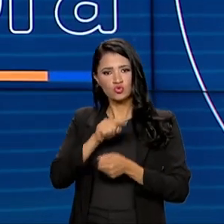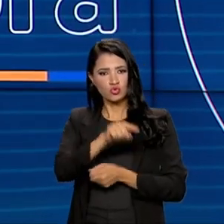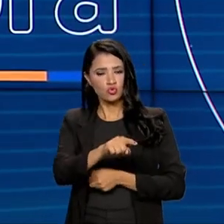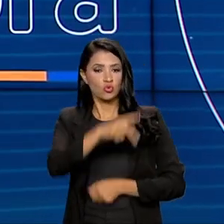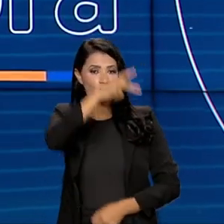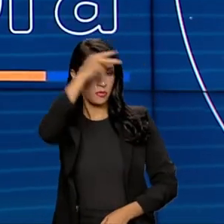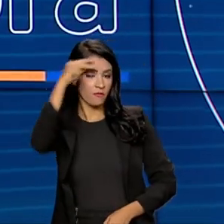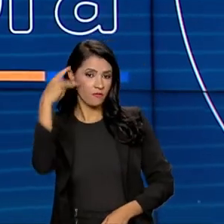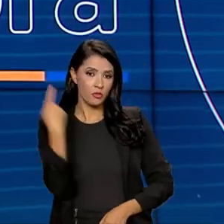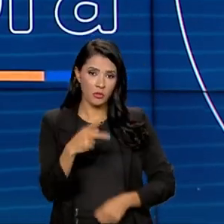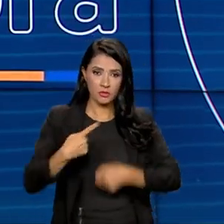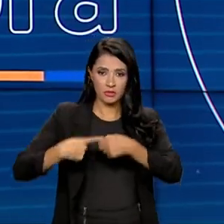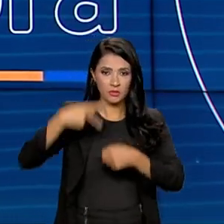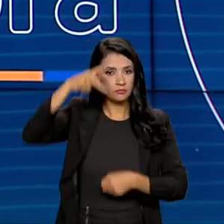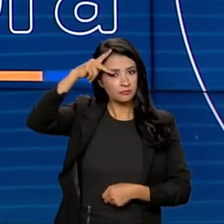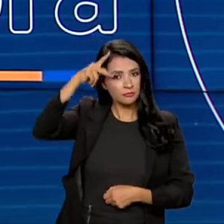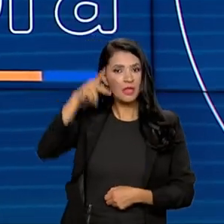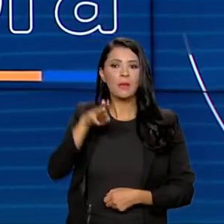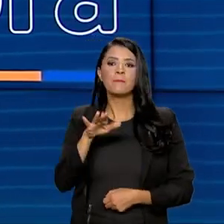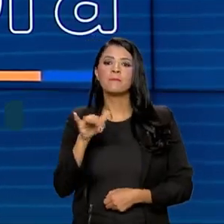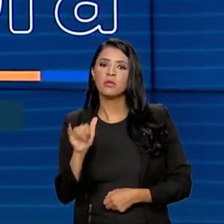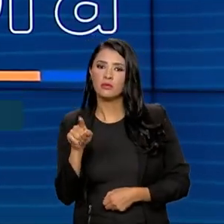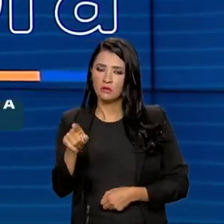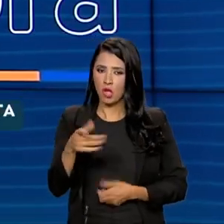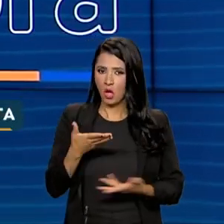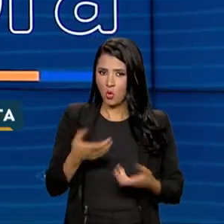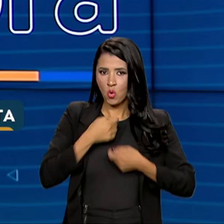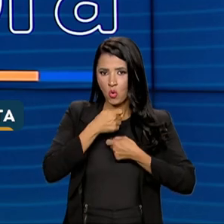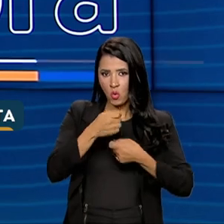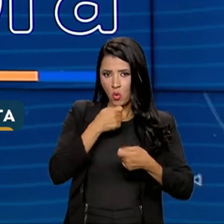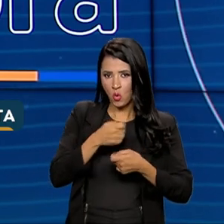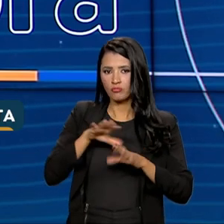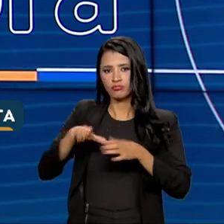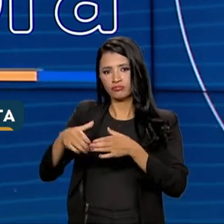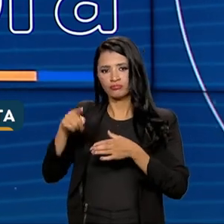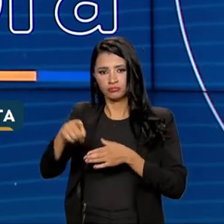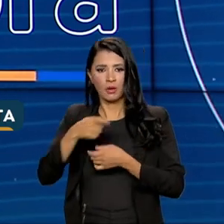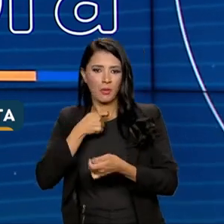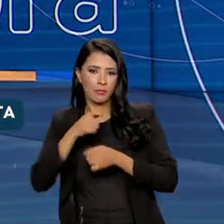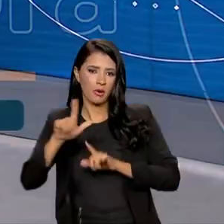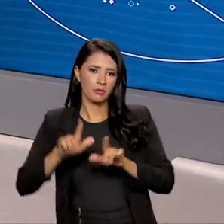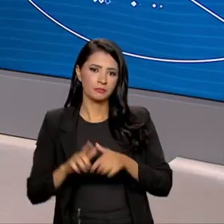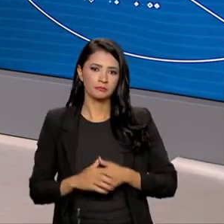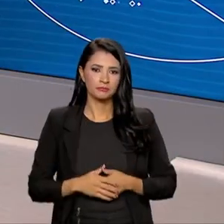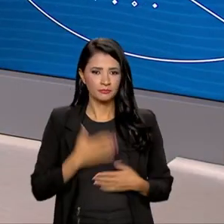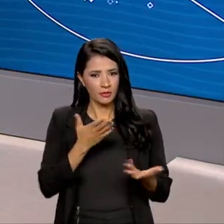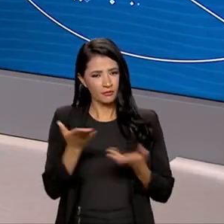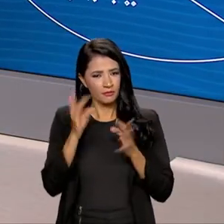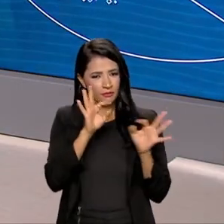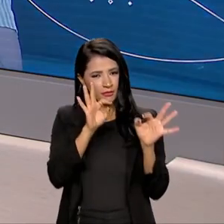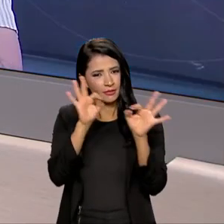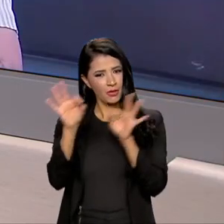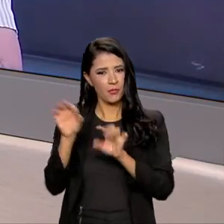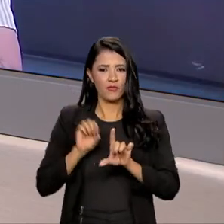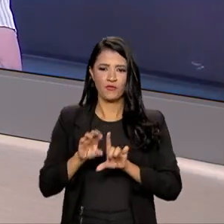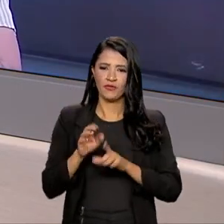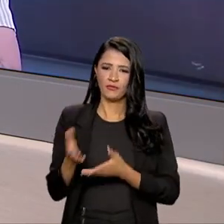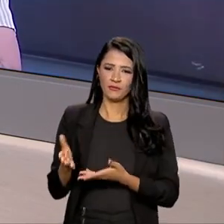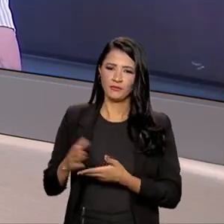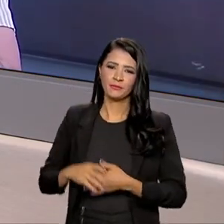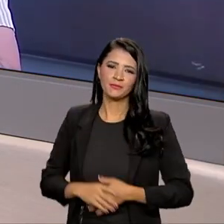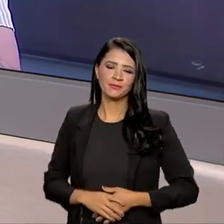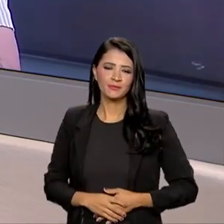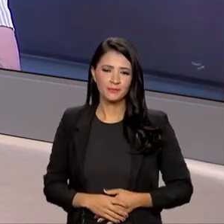prefeito de Parintins, Bi Garcia, concedem agora uma entrevista coletiva à imprensa. Vamos acompanhar ao vivo.